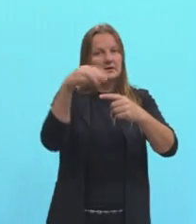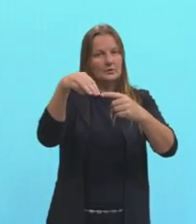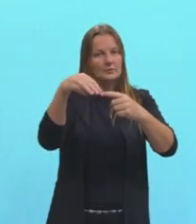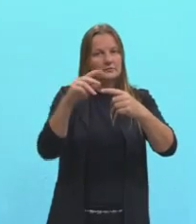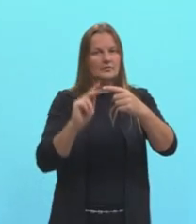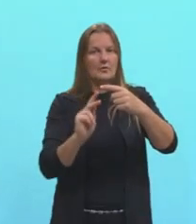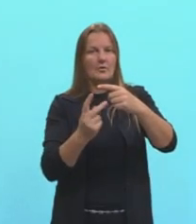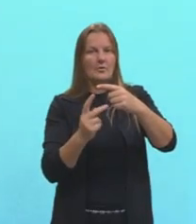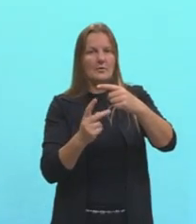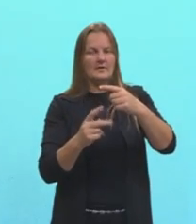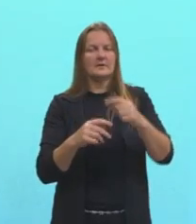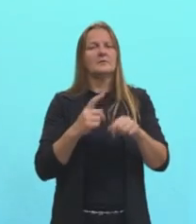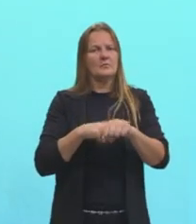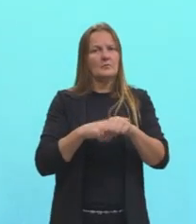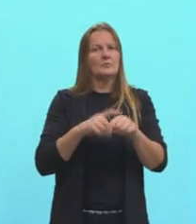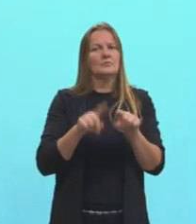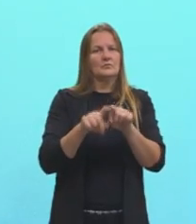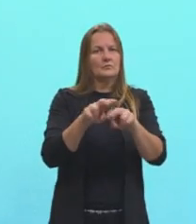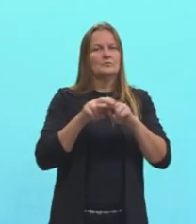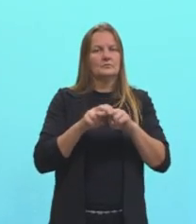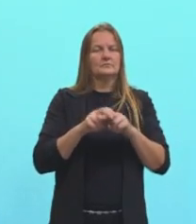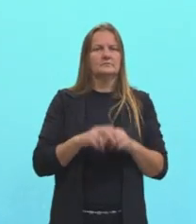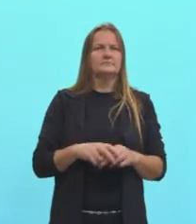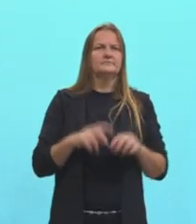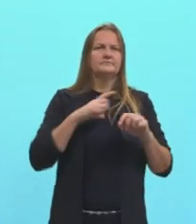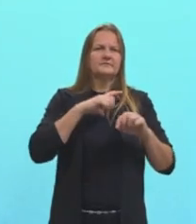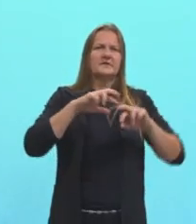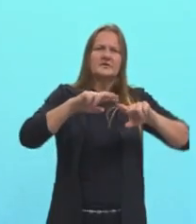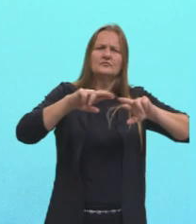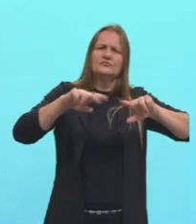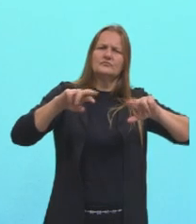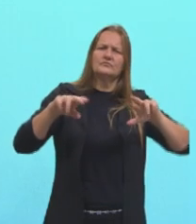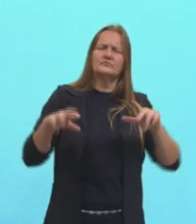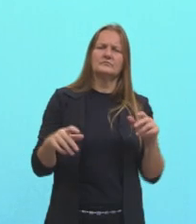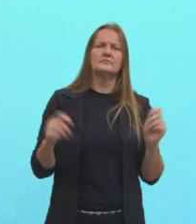usar outras unidades de medida. Por isso que eu coloquei o etc aqui.